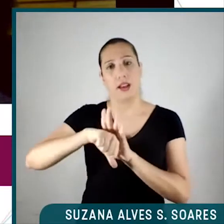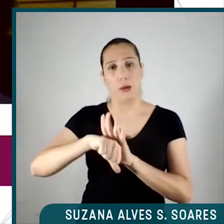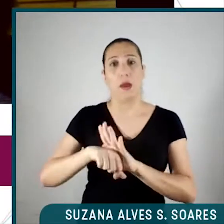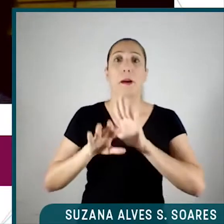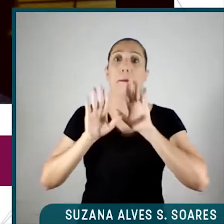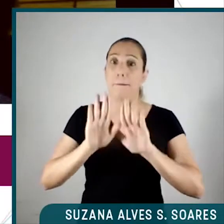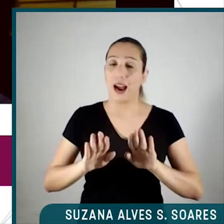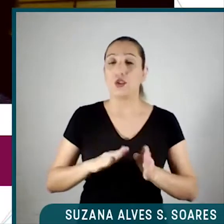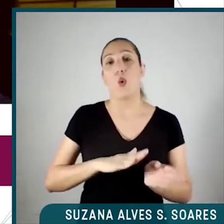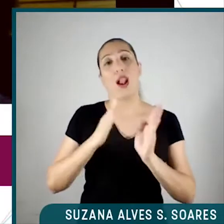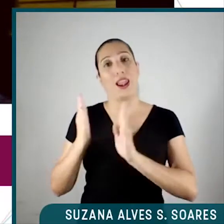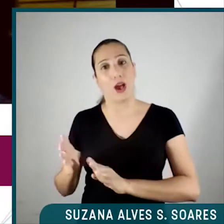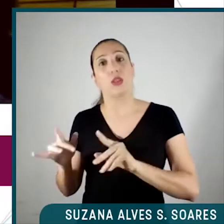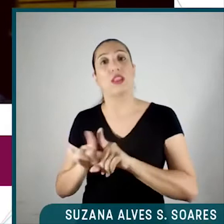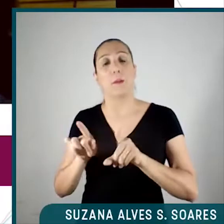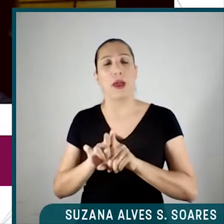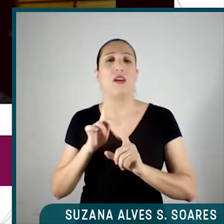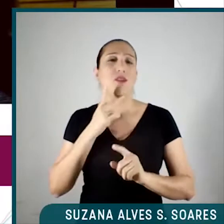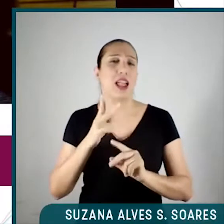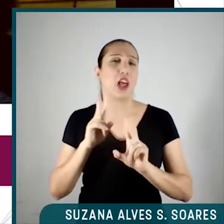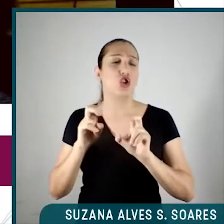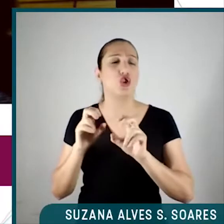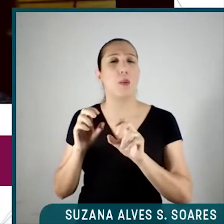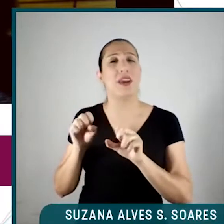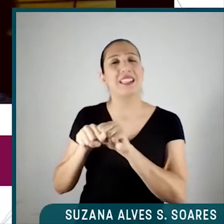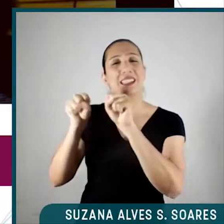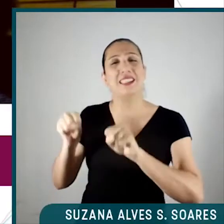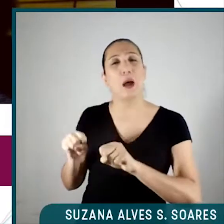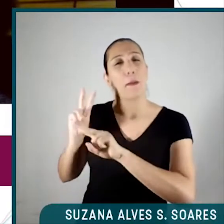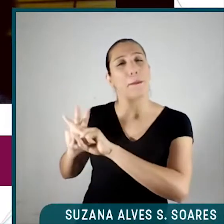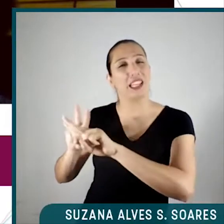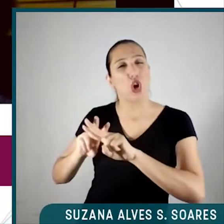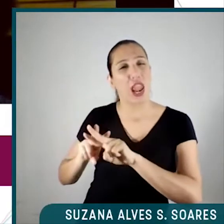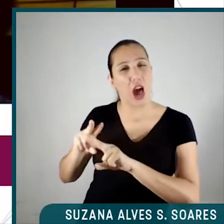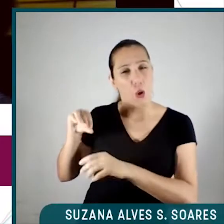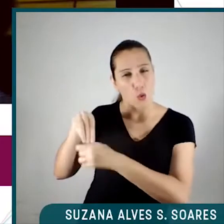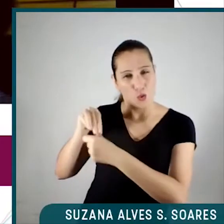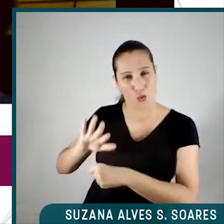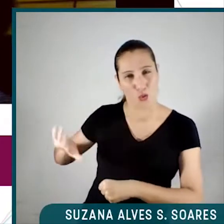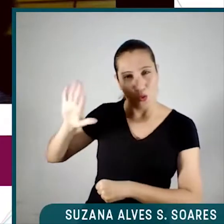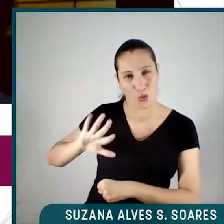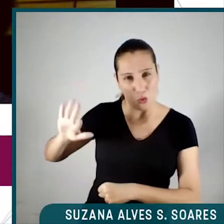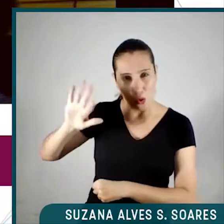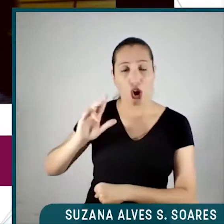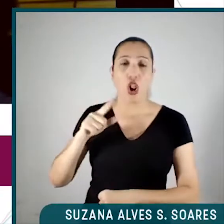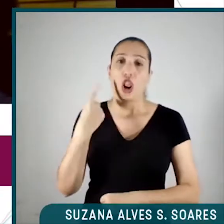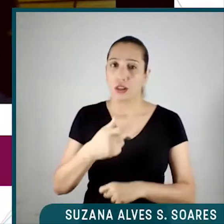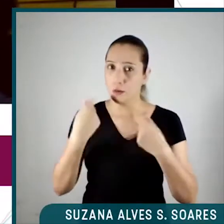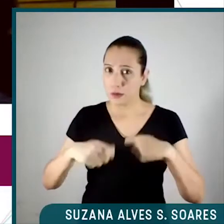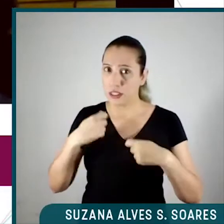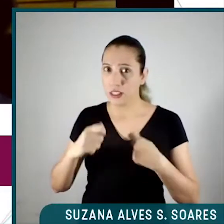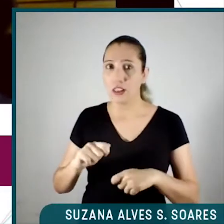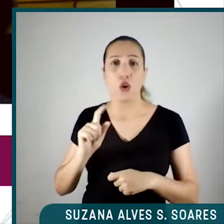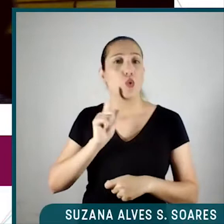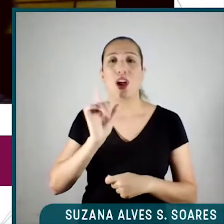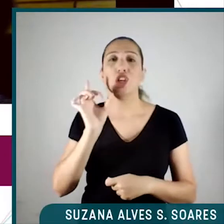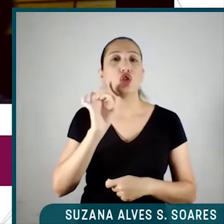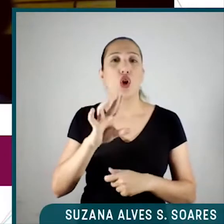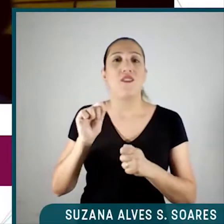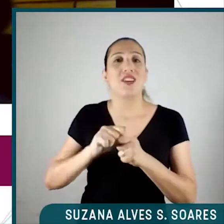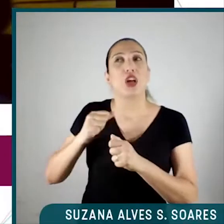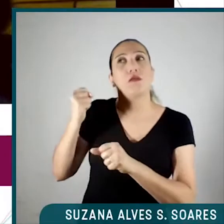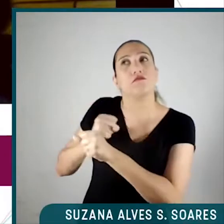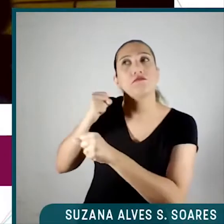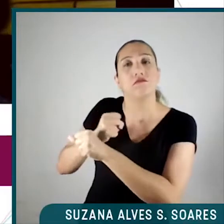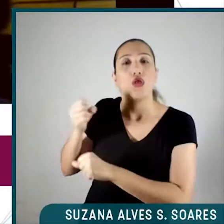quando se trata de sistema prisional, eu penso que aí nós precisamos não apenas construir novas vagas,